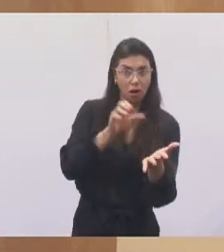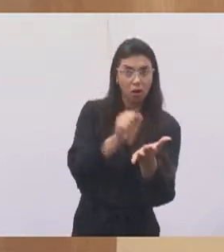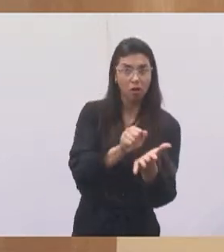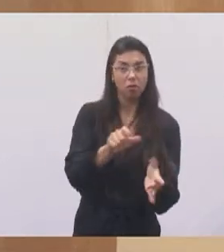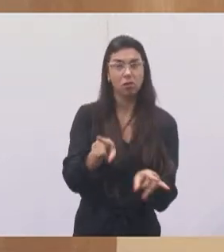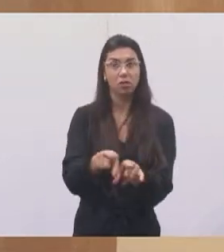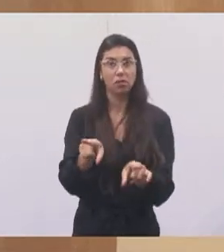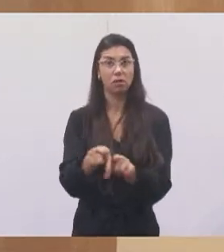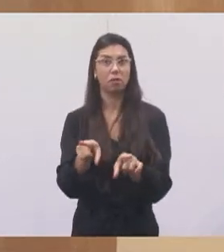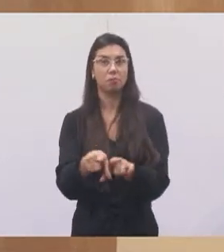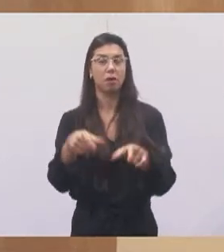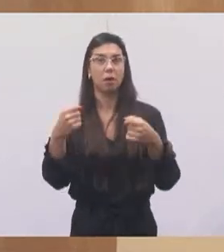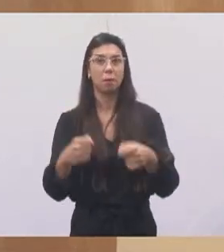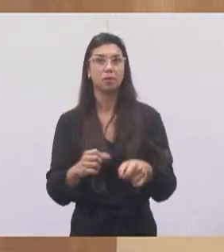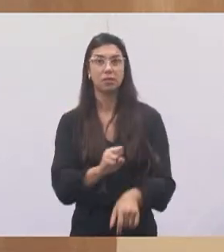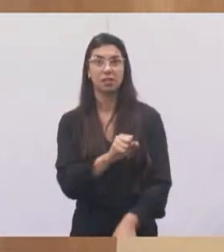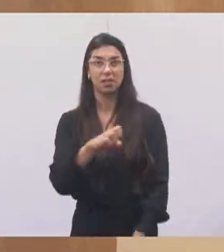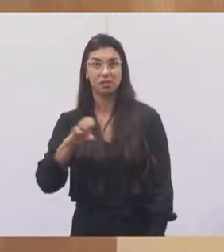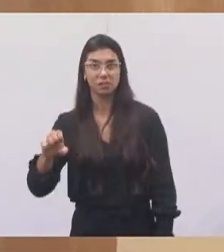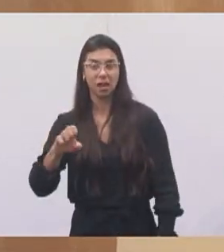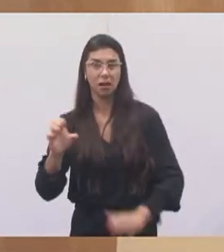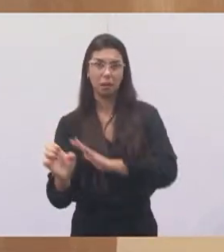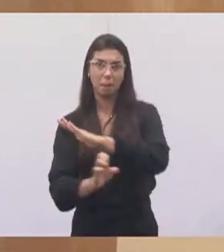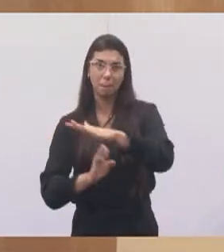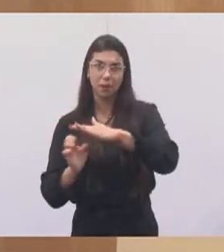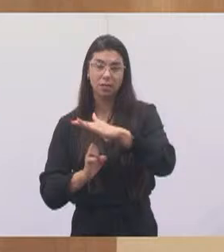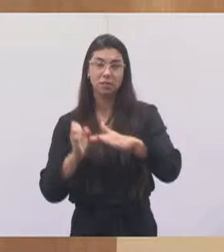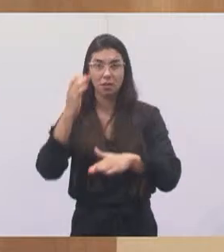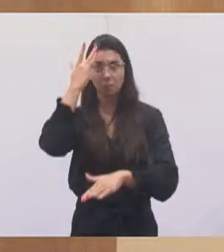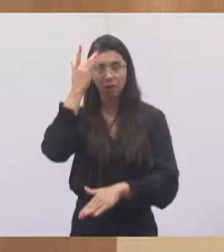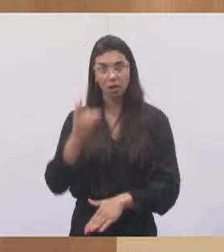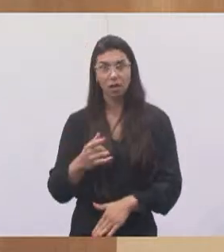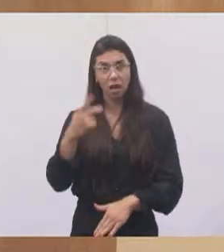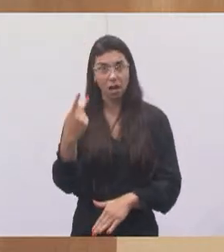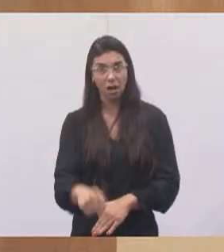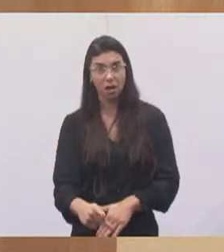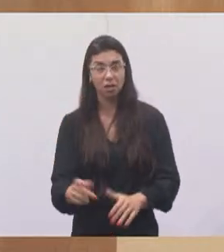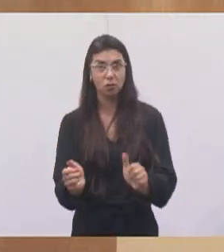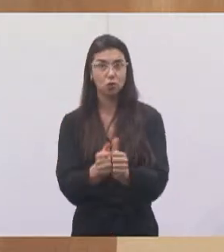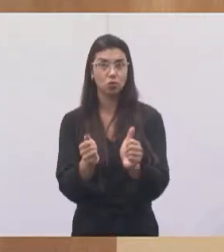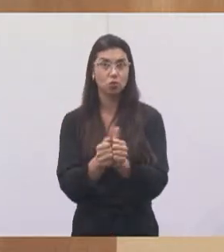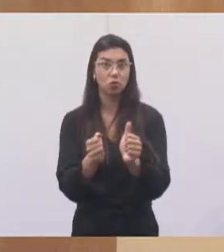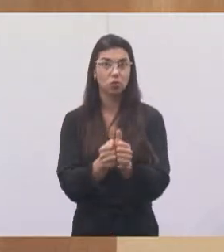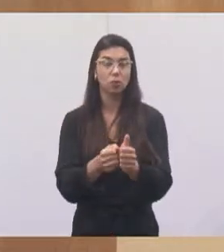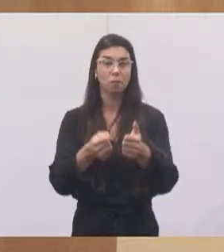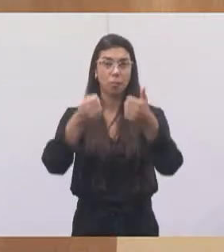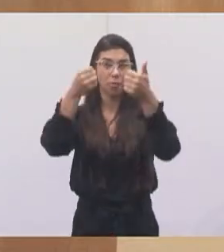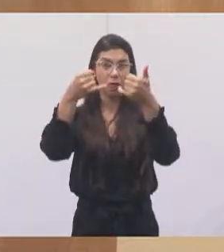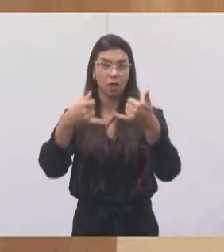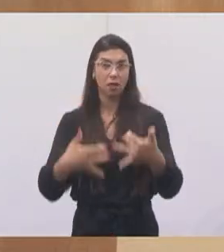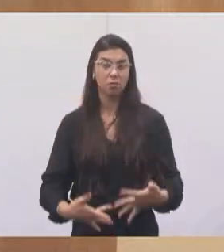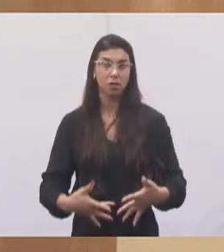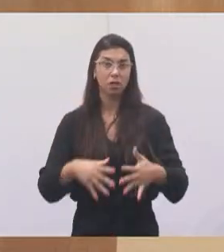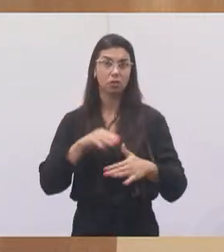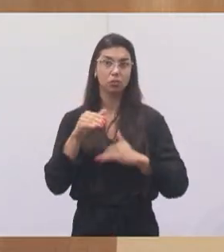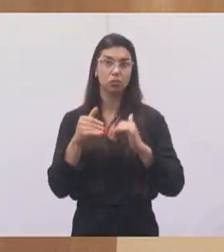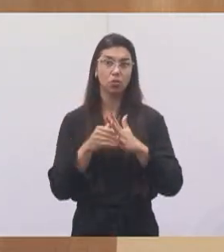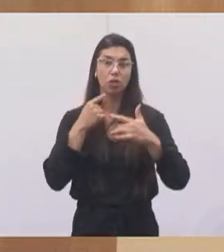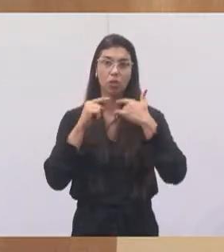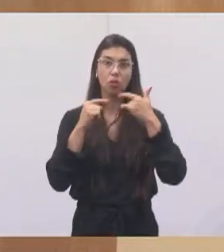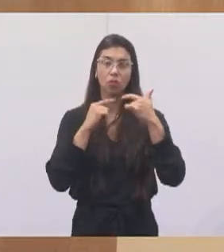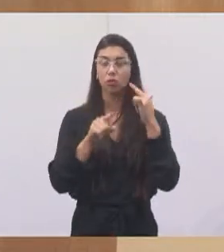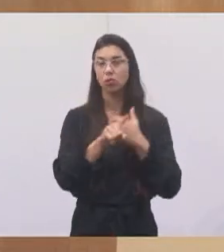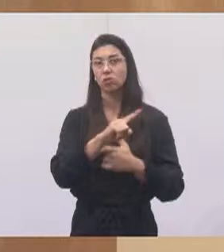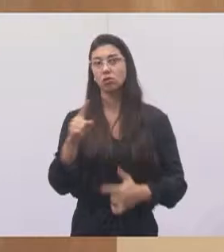regularizar a sua situação no Saai. Amanhã é um dia bom de você estar aqui na Câmara Municipal para você tirar essas dúvidas, vai estar aqui toda a